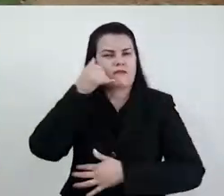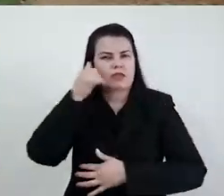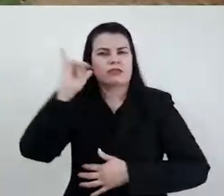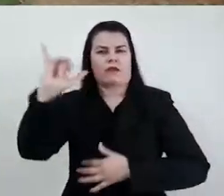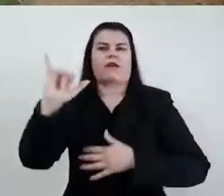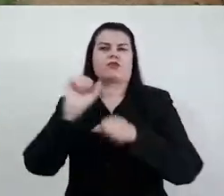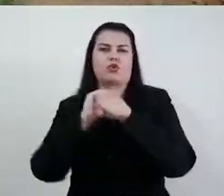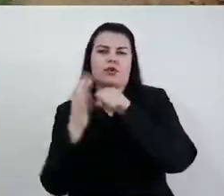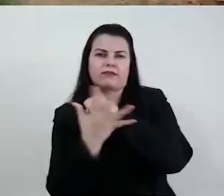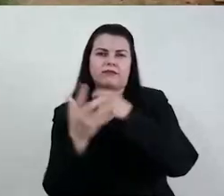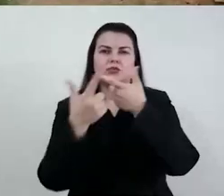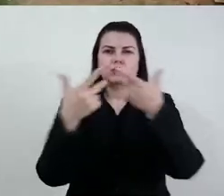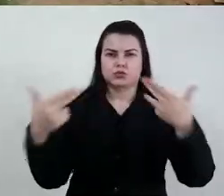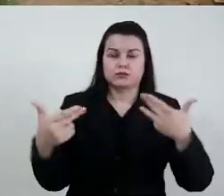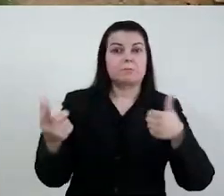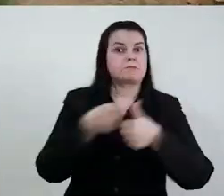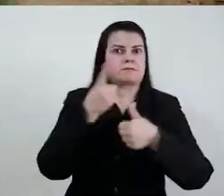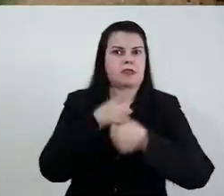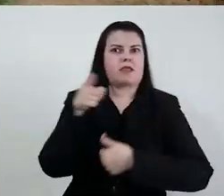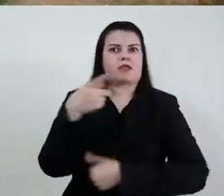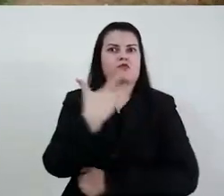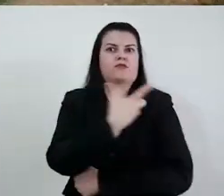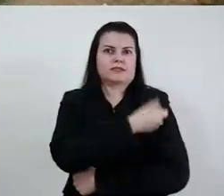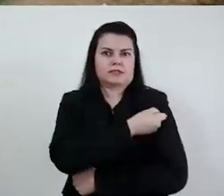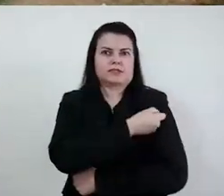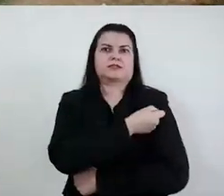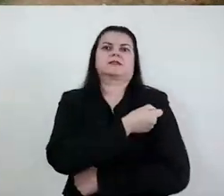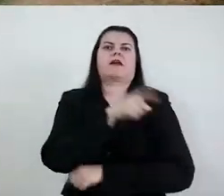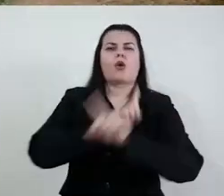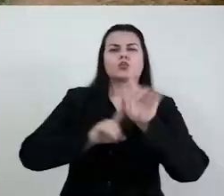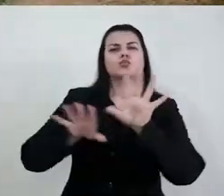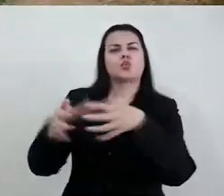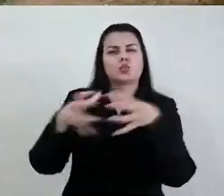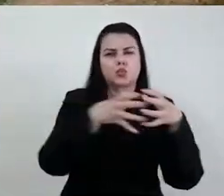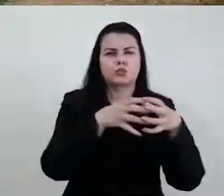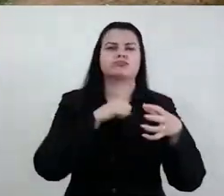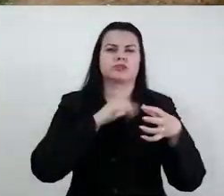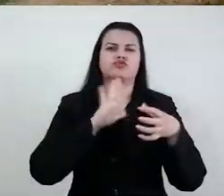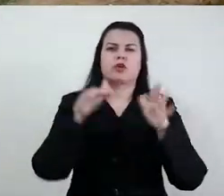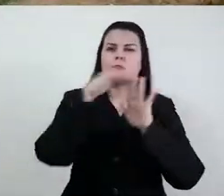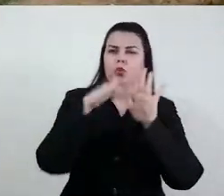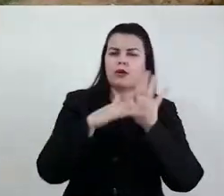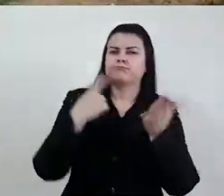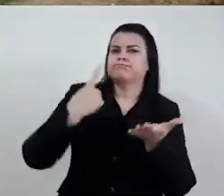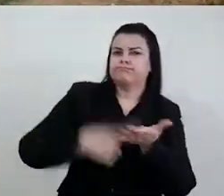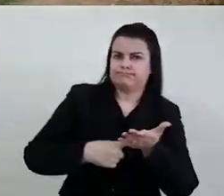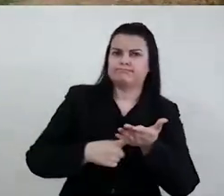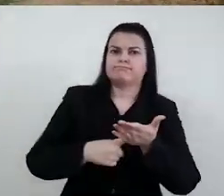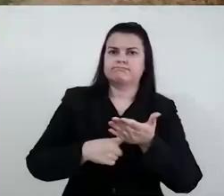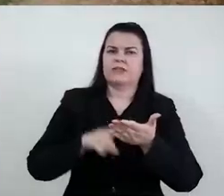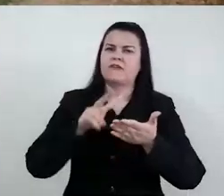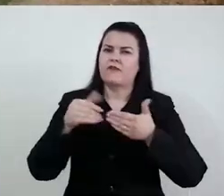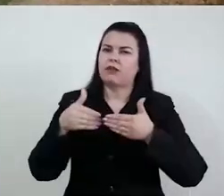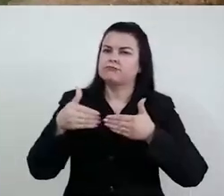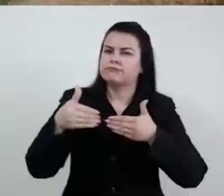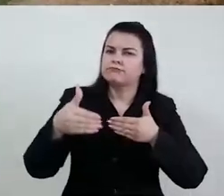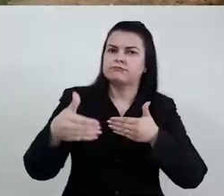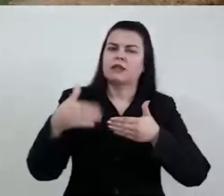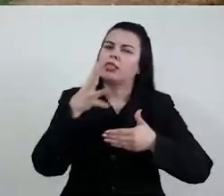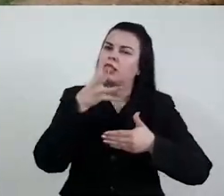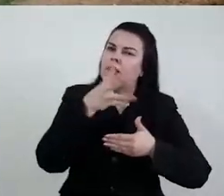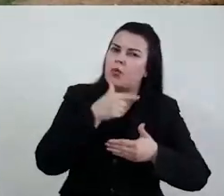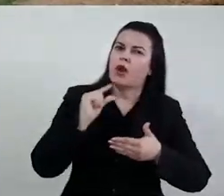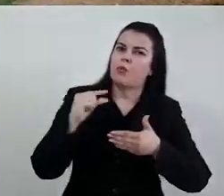frente do enfrentamento ao coronavírus, à imunização. Temos os grupos prioritários em seguida, tudo definido dentro do